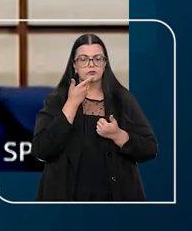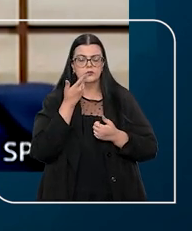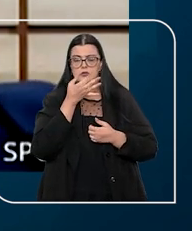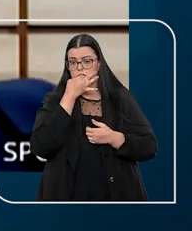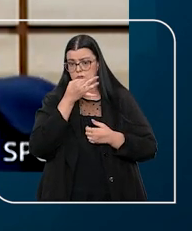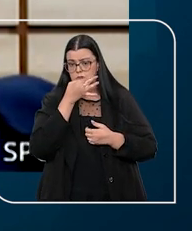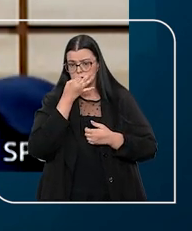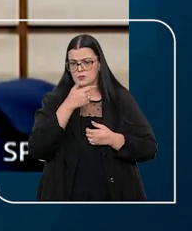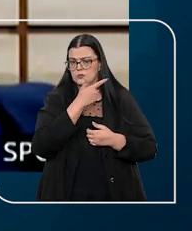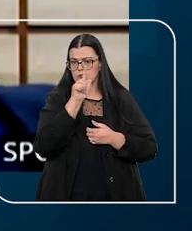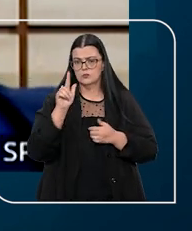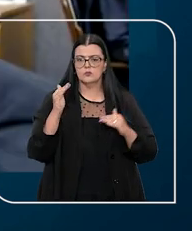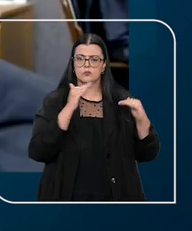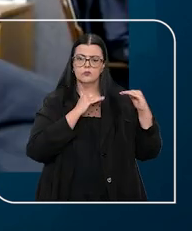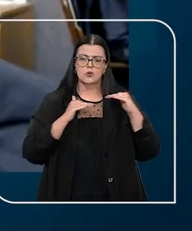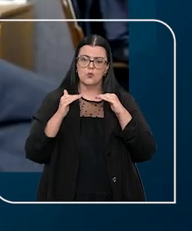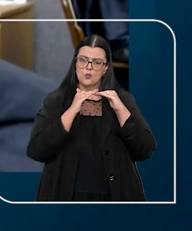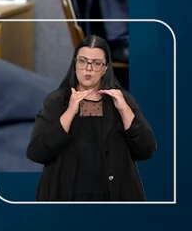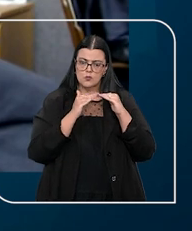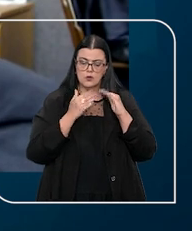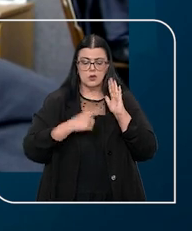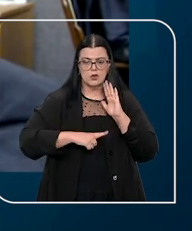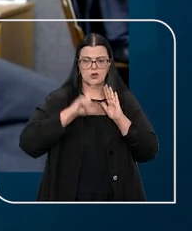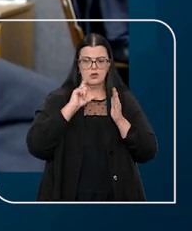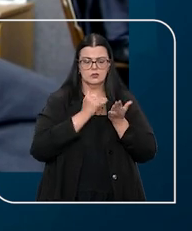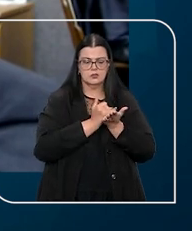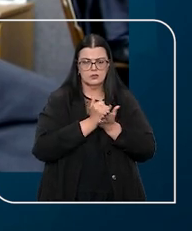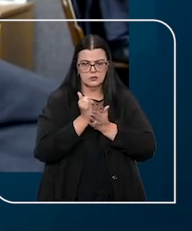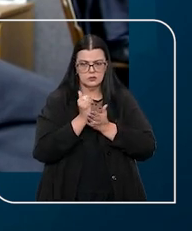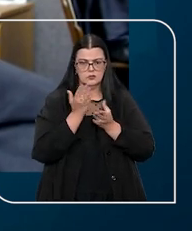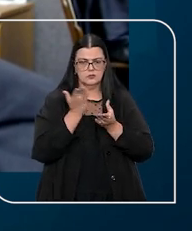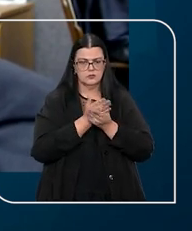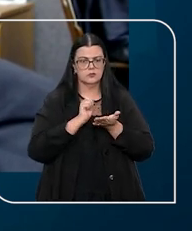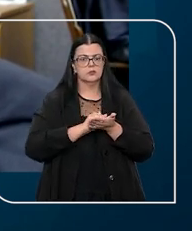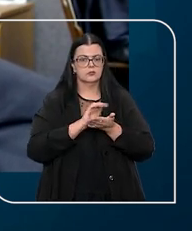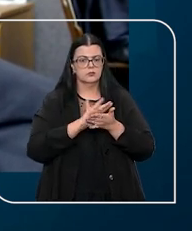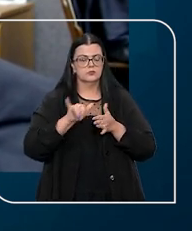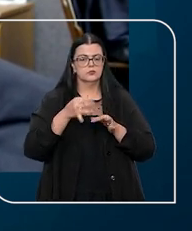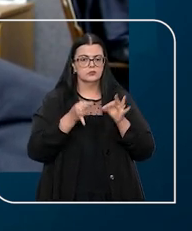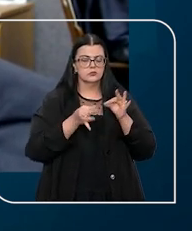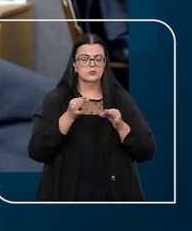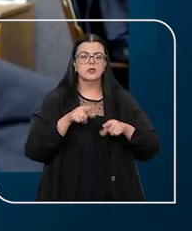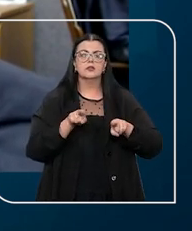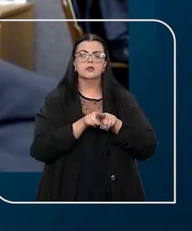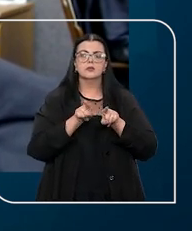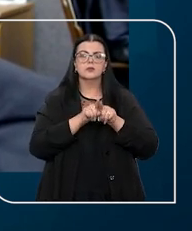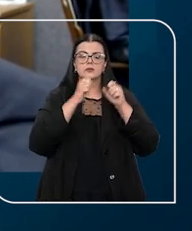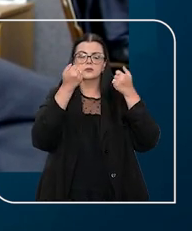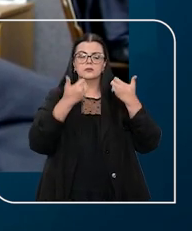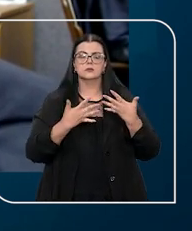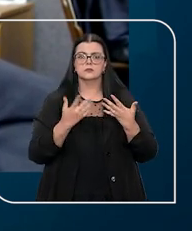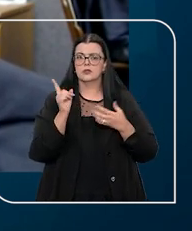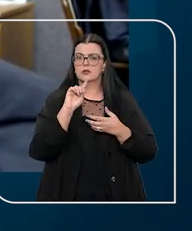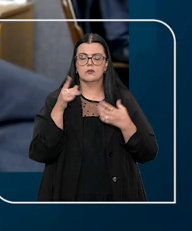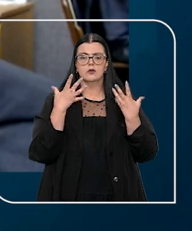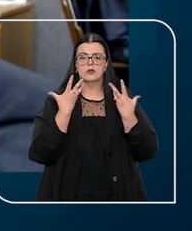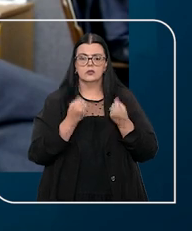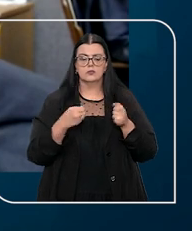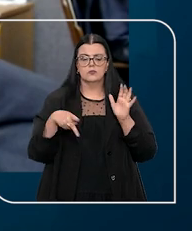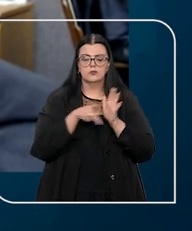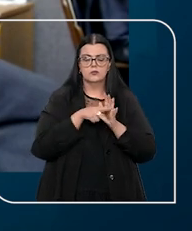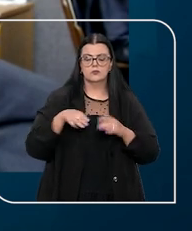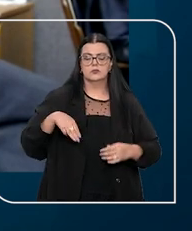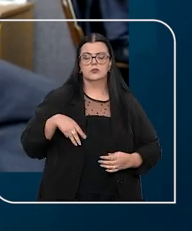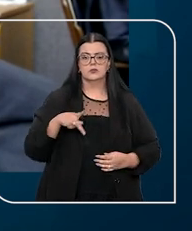buscar soluções consensuais antes de iniciar um processo judicial. Ele também mencionou que a recusa injustificada